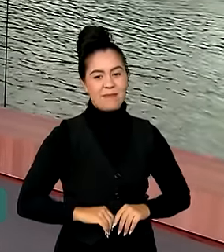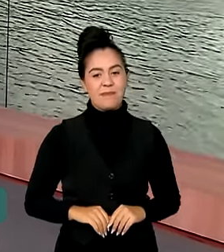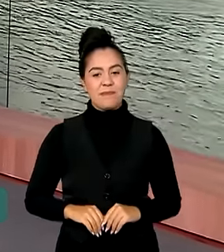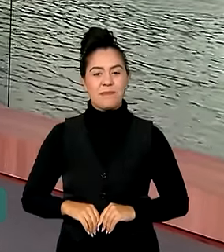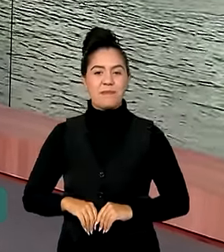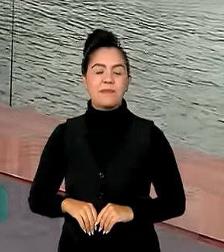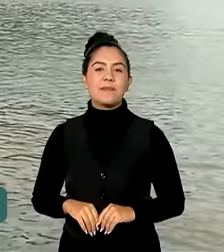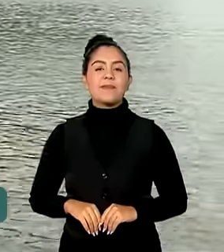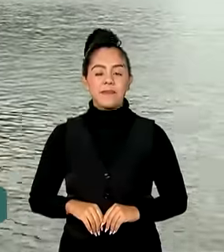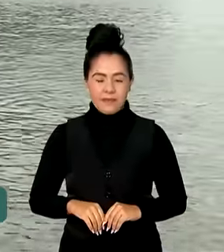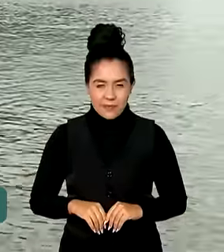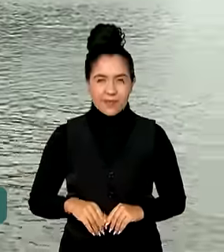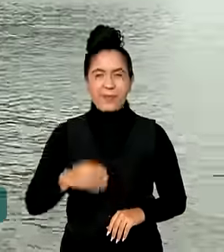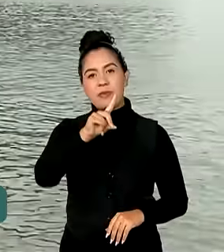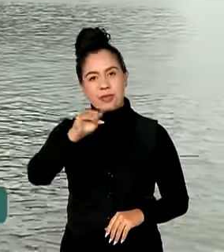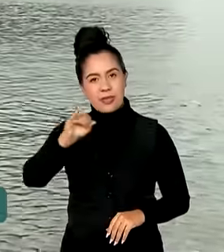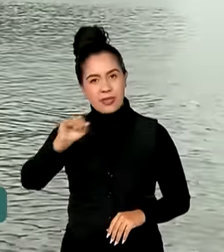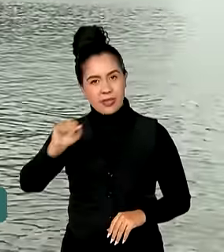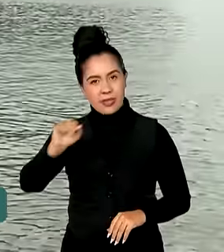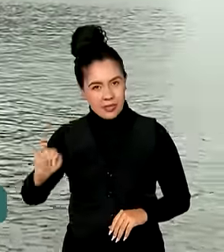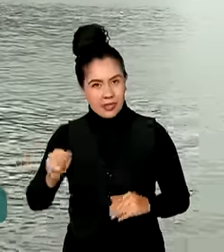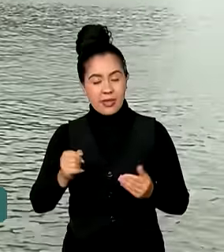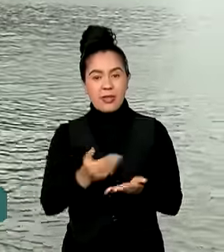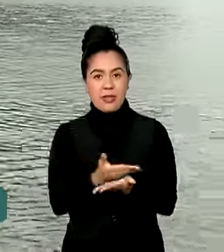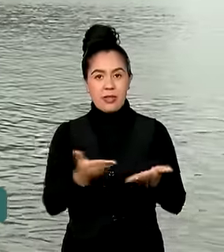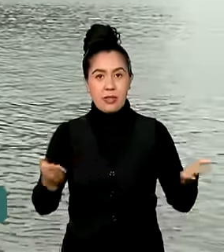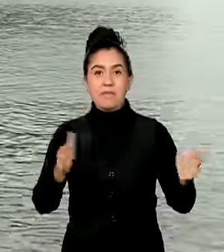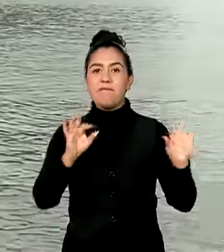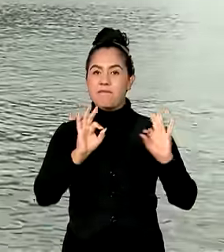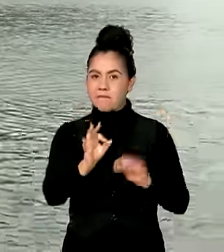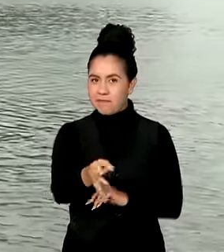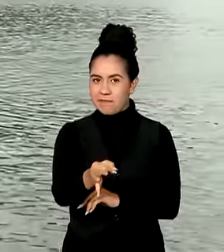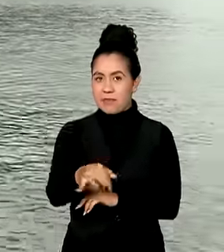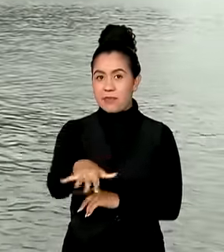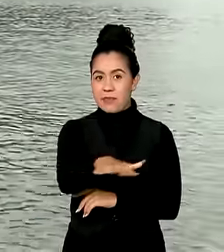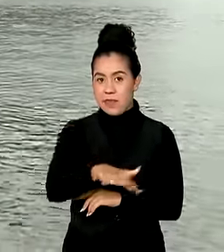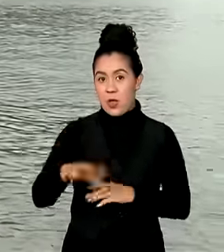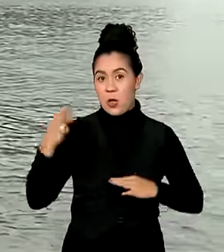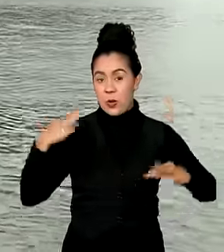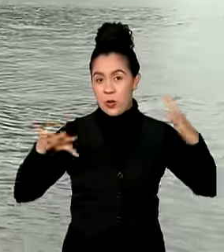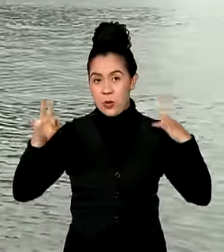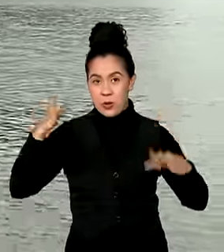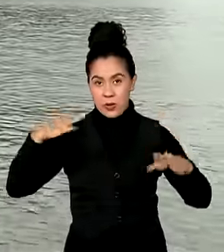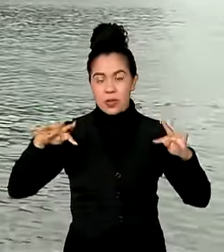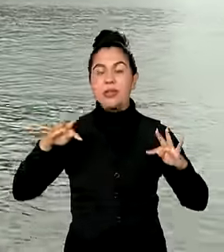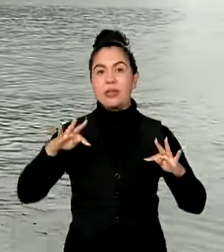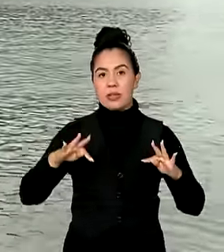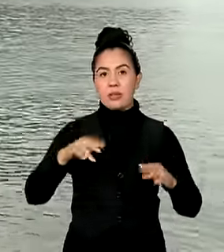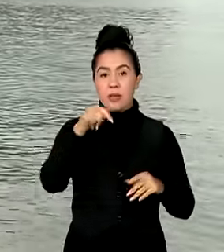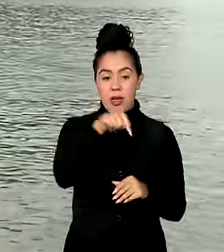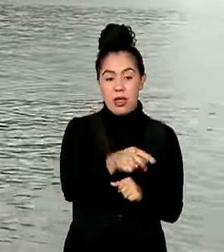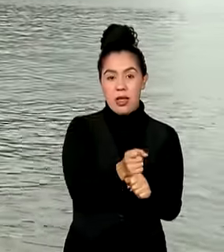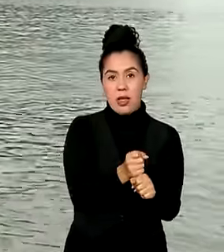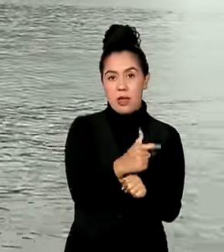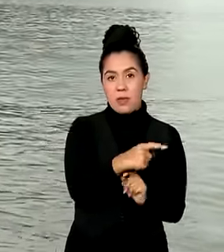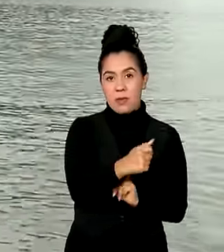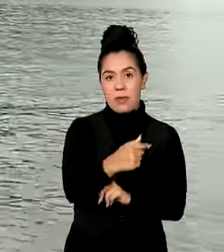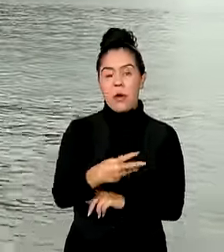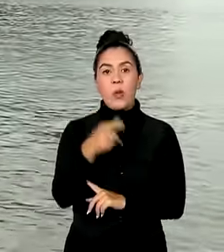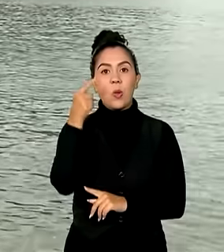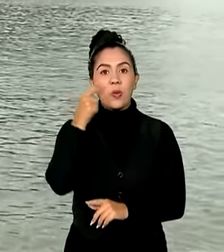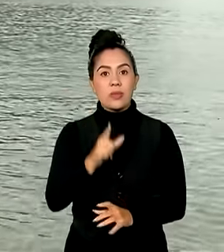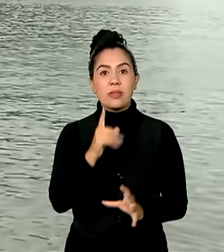Bom dia, Karine, bom dia a todos. O setor do turismo no primeiro semestre de 2024 faturou R$ 95